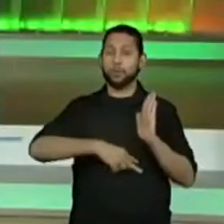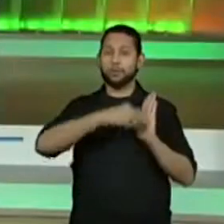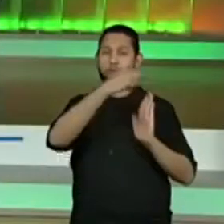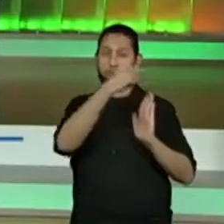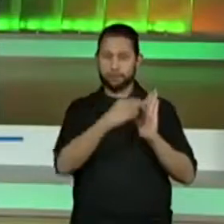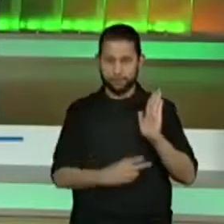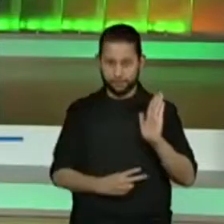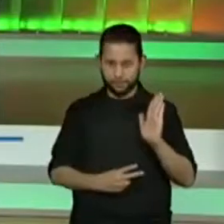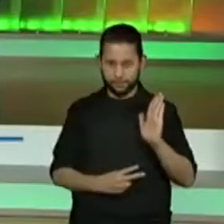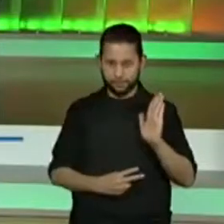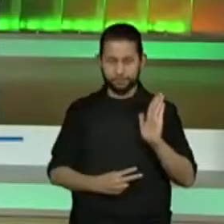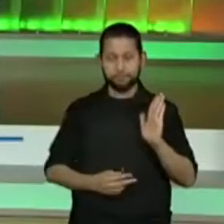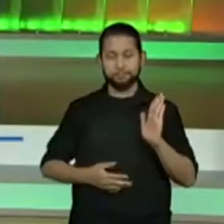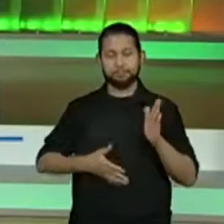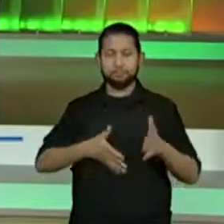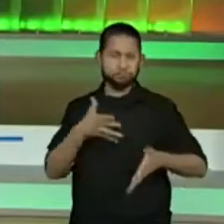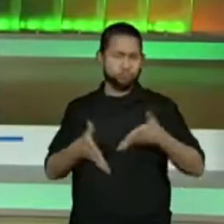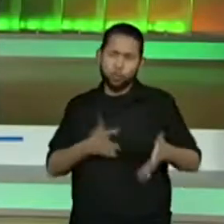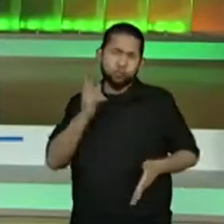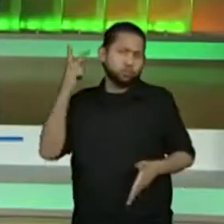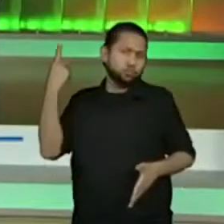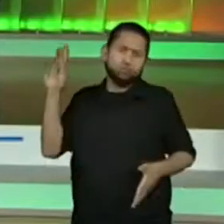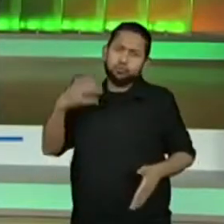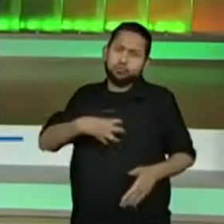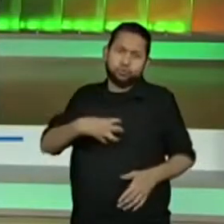do jeito que ela está escrita.